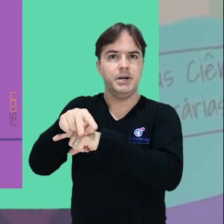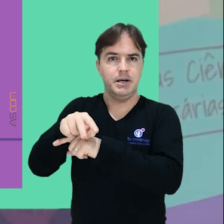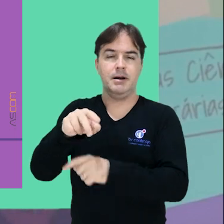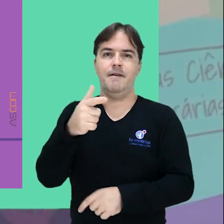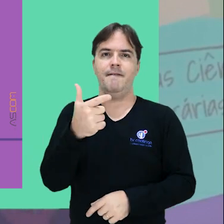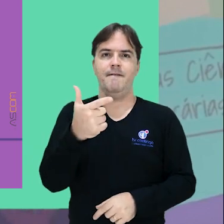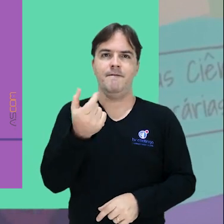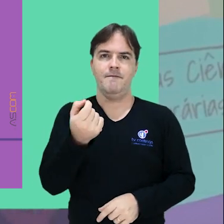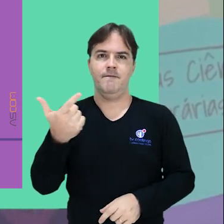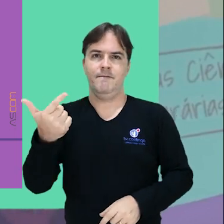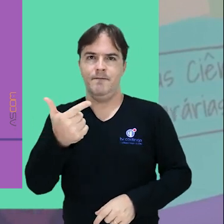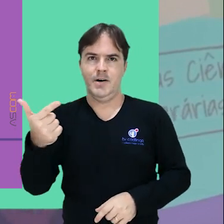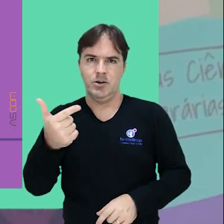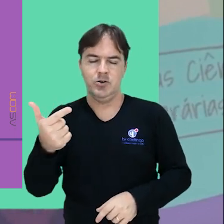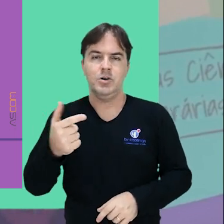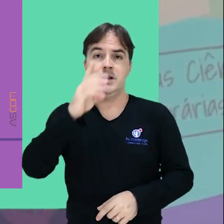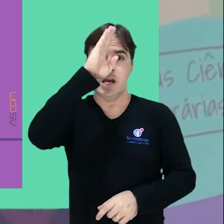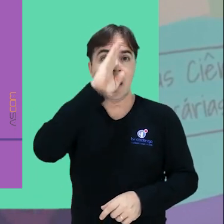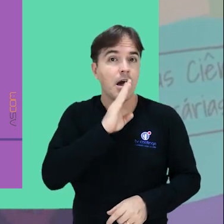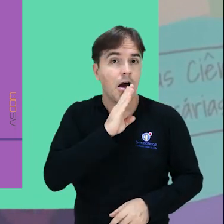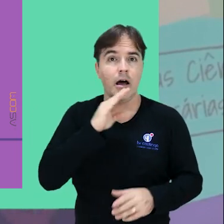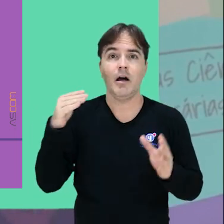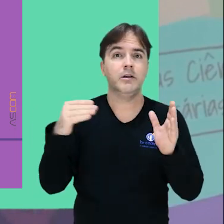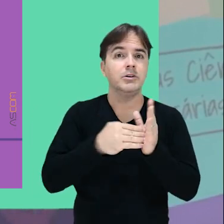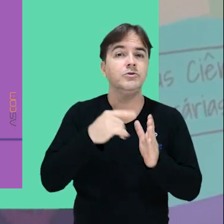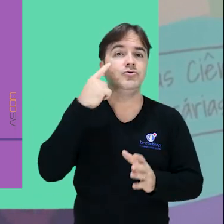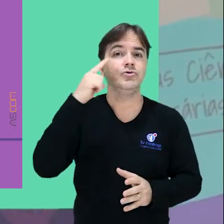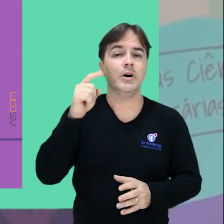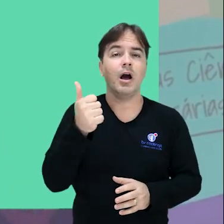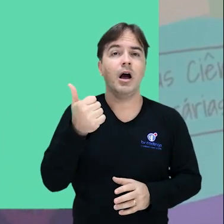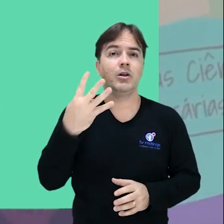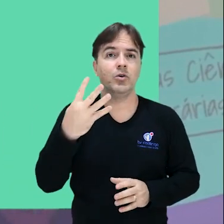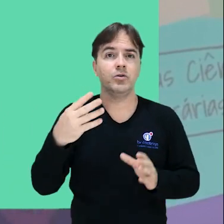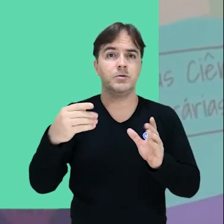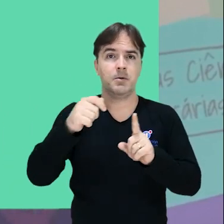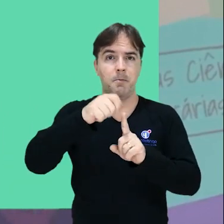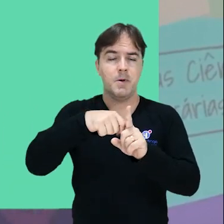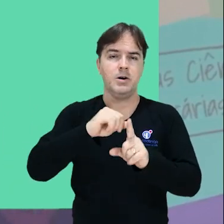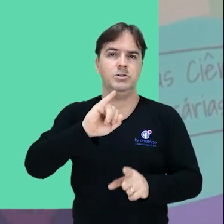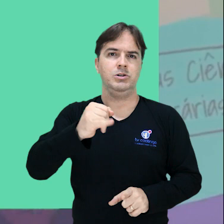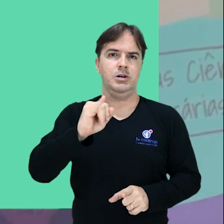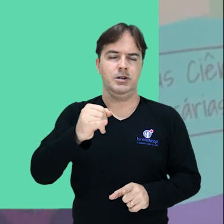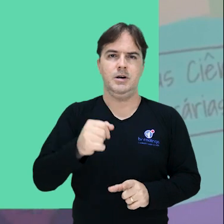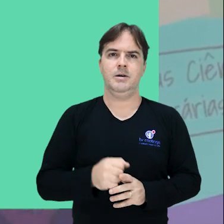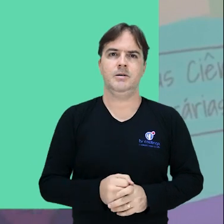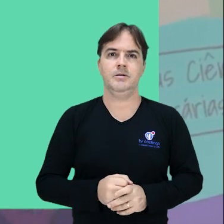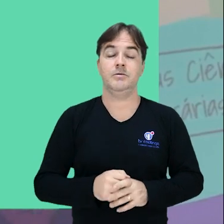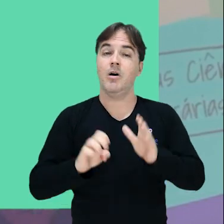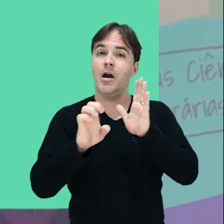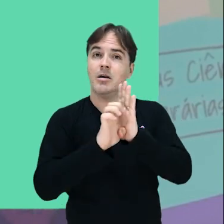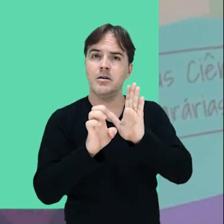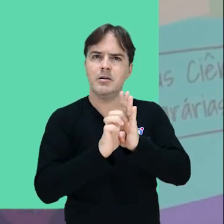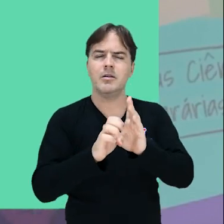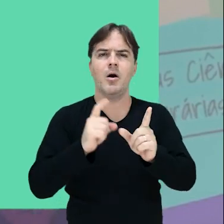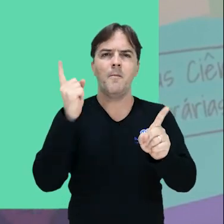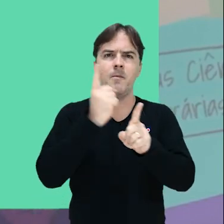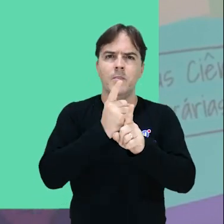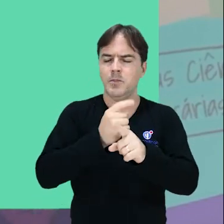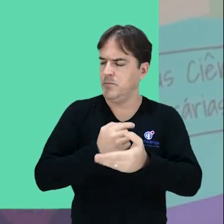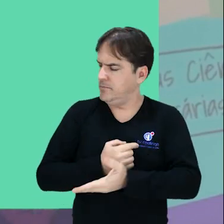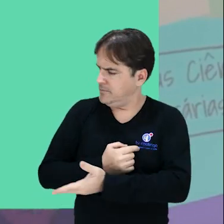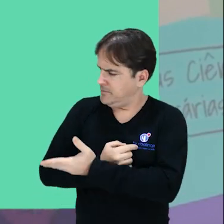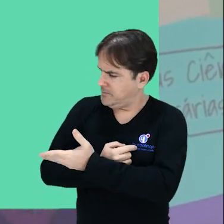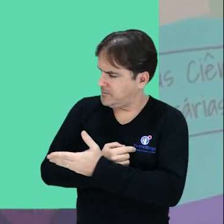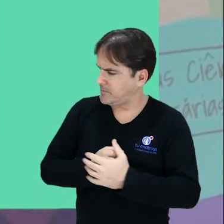são gratuitas e podem ser realizadas até 14 de janeiro pelo site sistemas.univasf